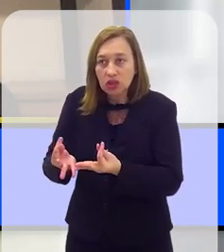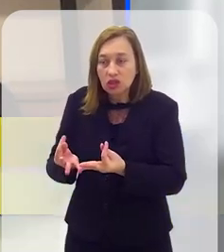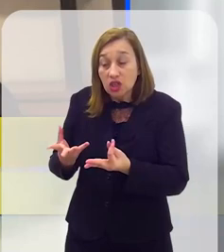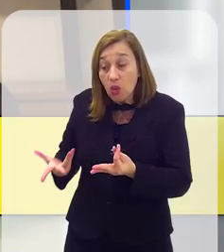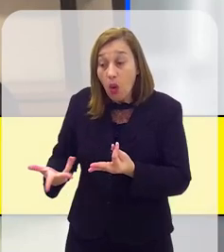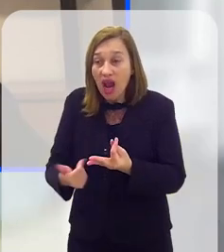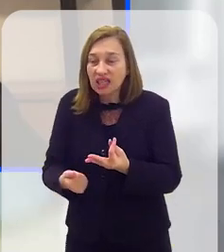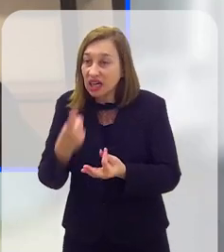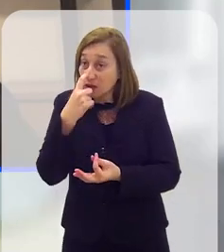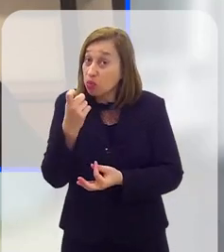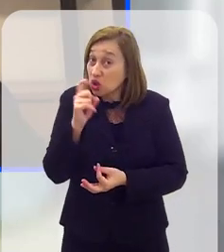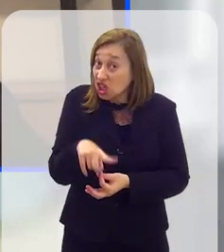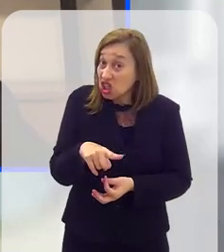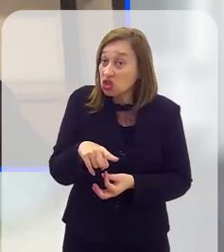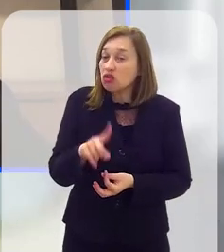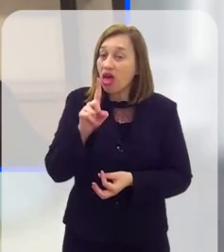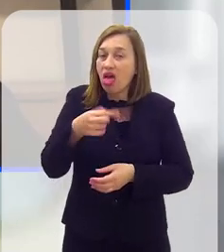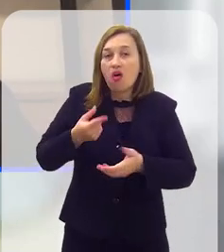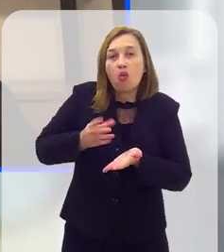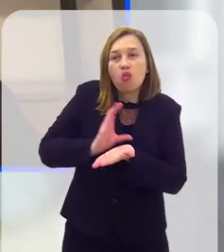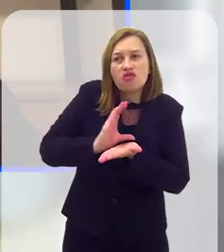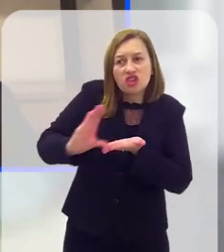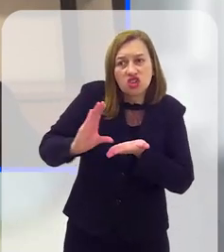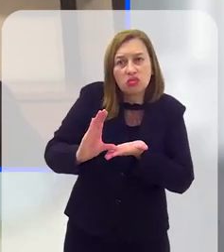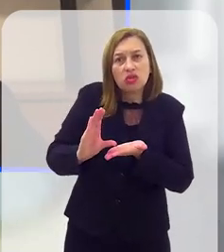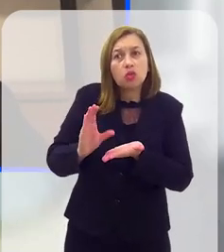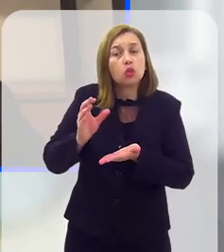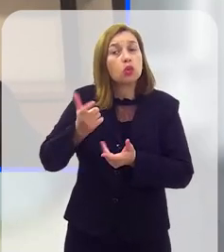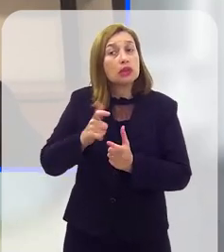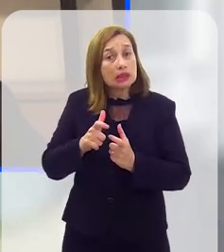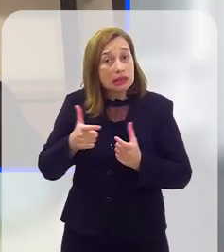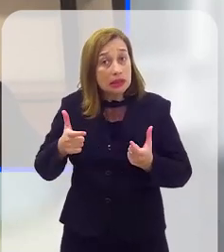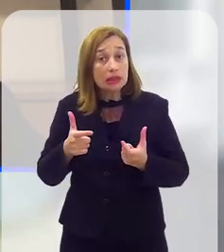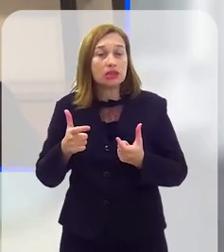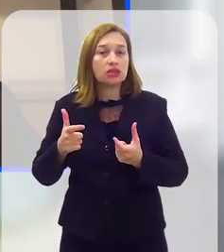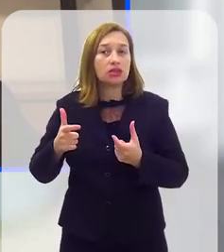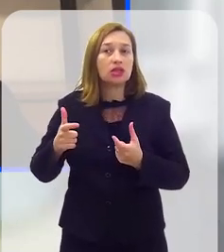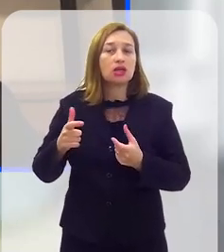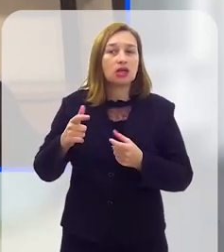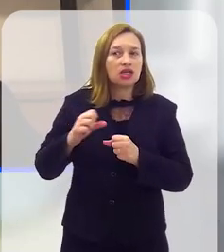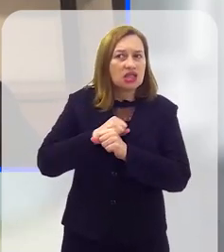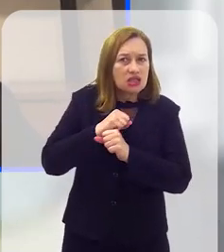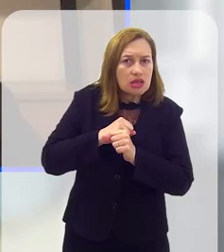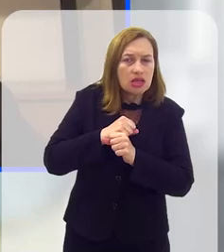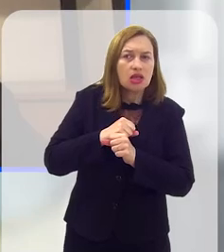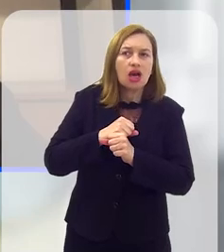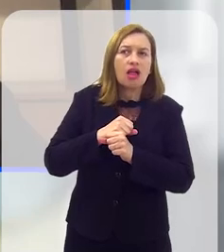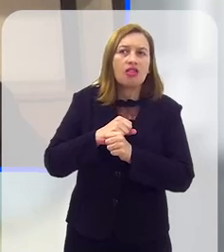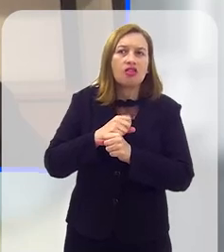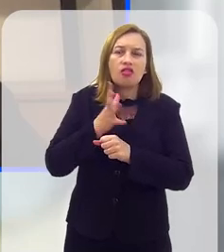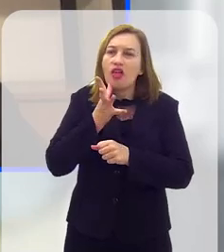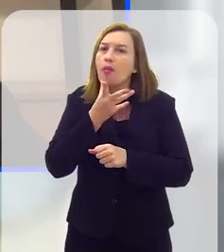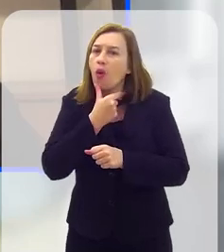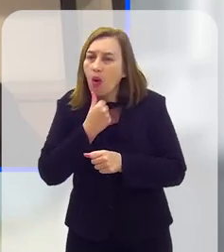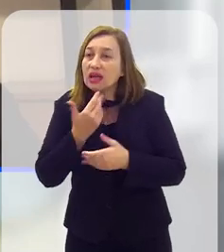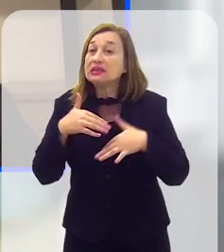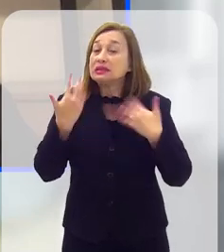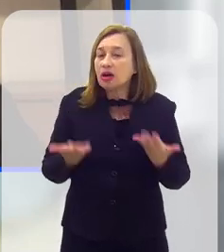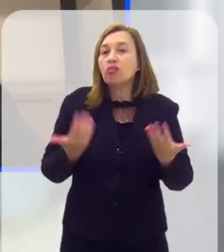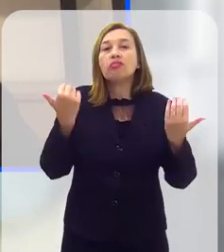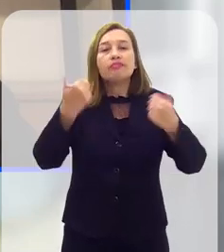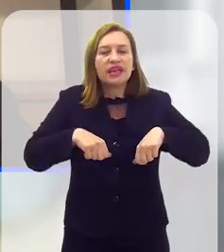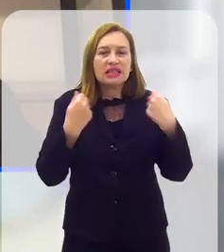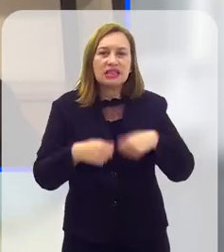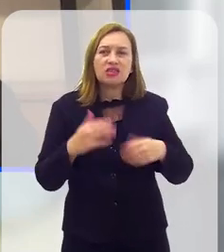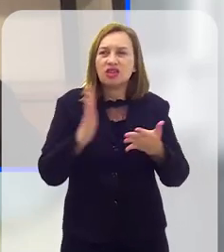o lixo, para o resíduo, ele é um investimento muito alto, de longo prazo, muito custoso, com uma eficiência muito